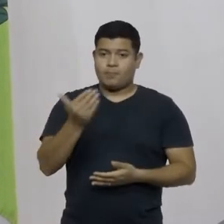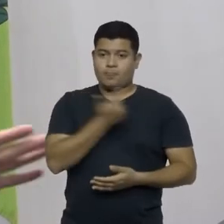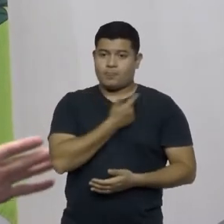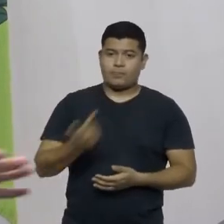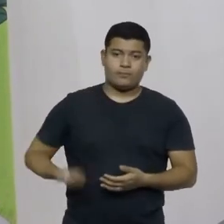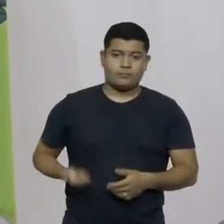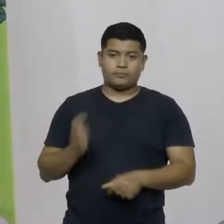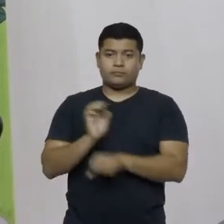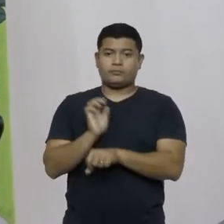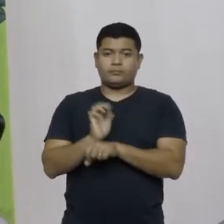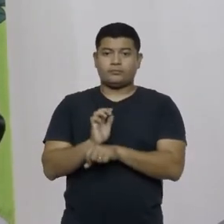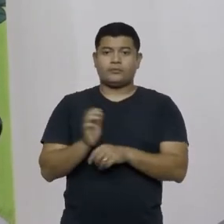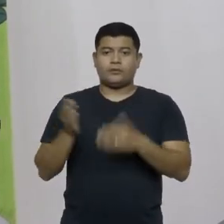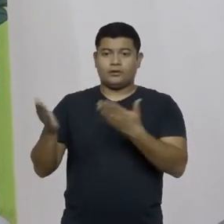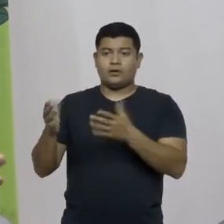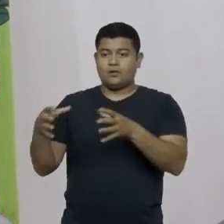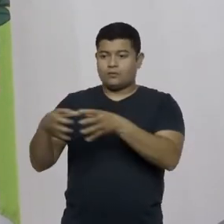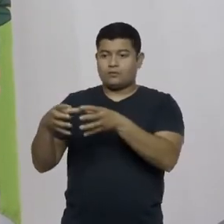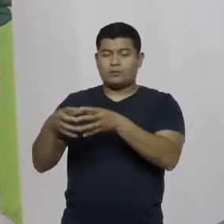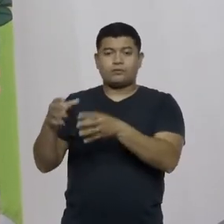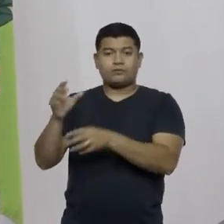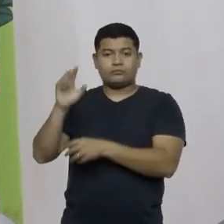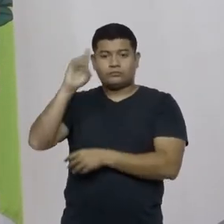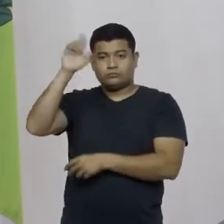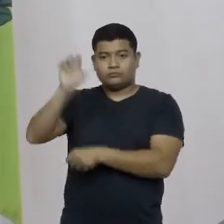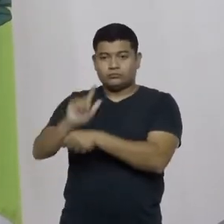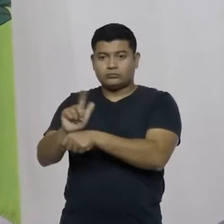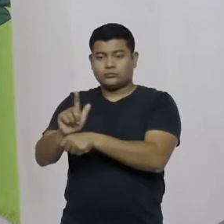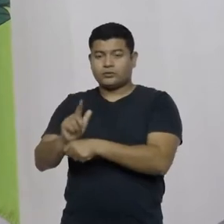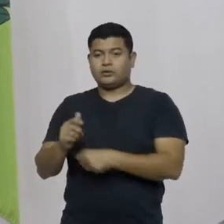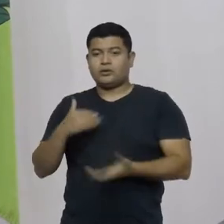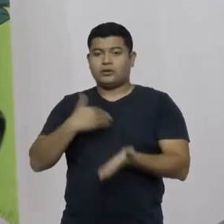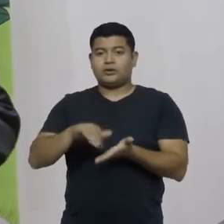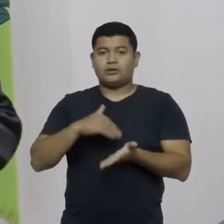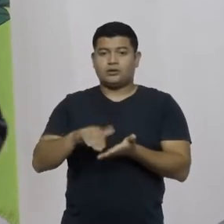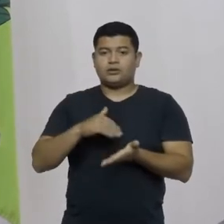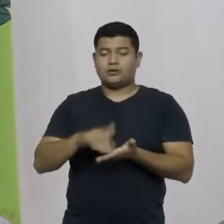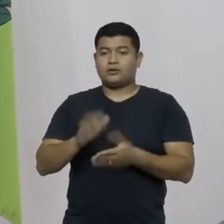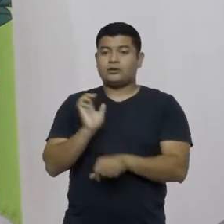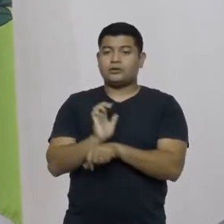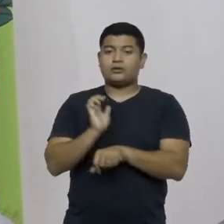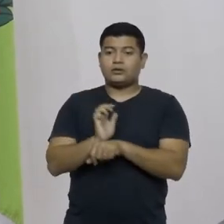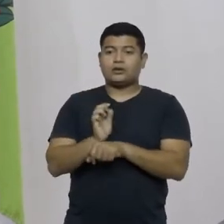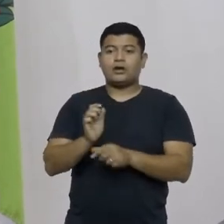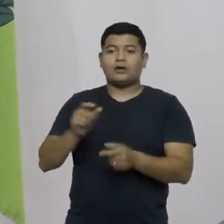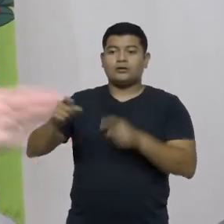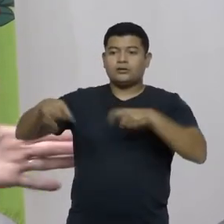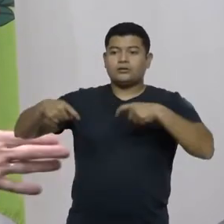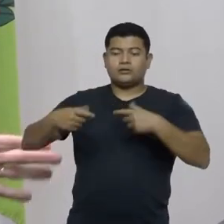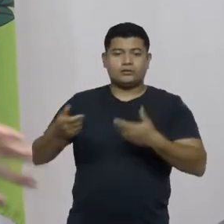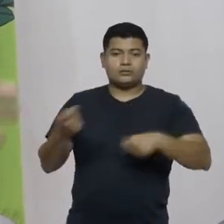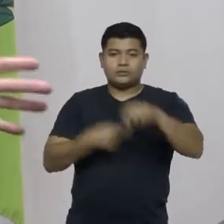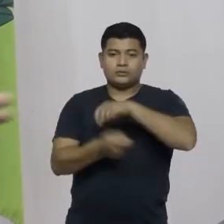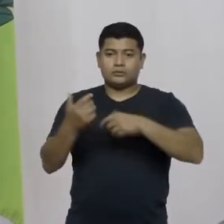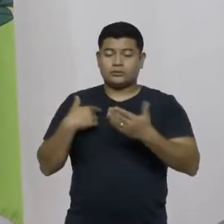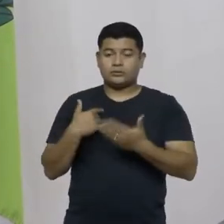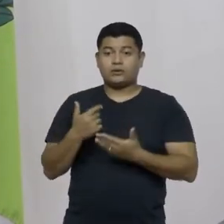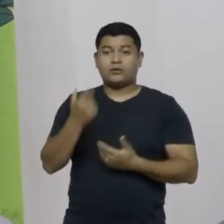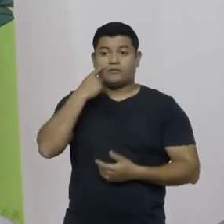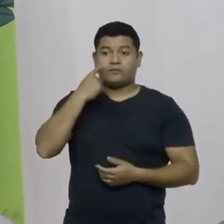estado ao grupo gestor a Secretaria de Estado da Fazenda para que reveja essa proposta e possa no mínimo